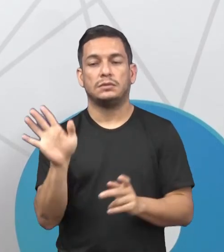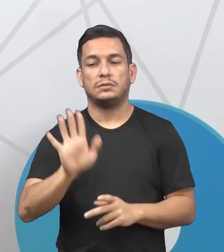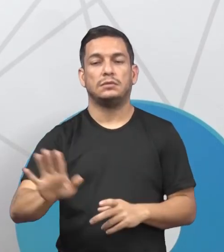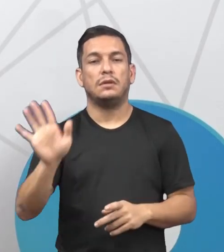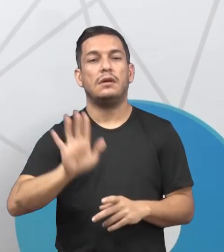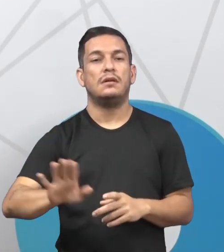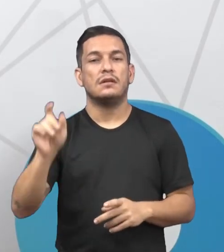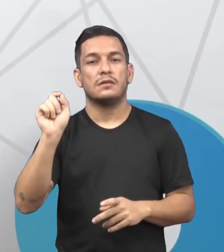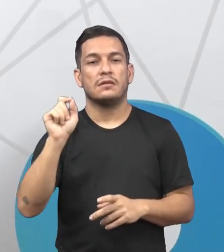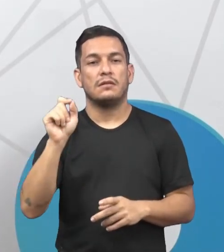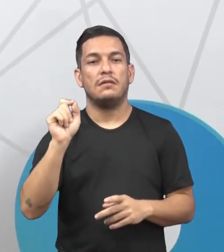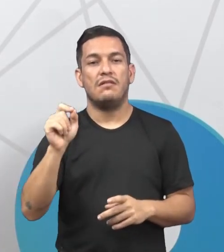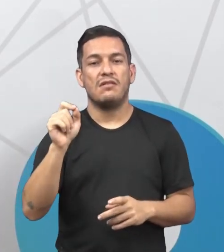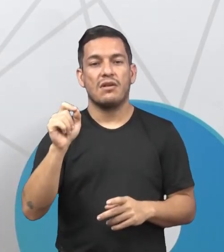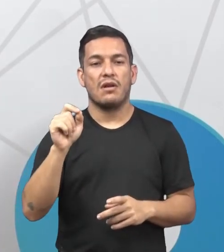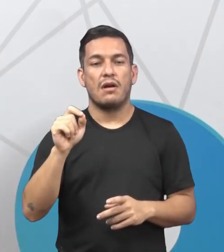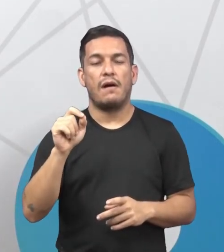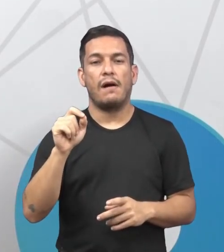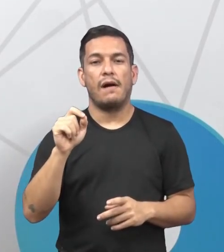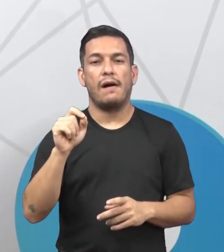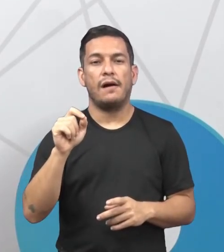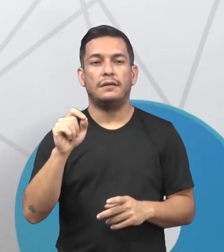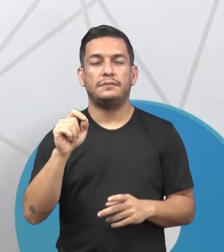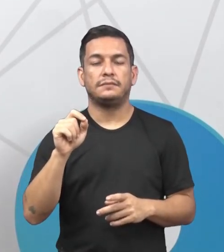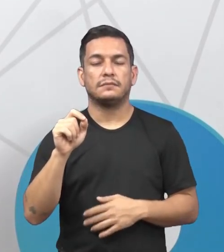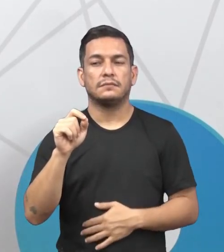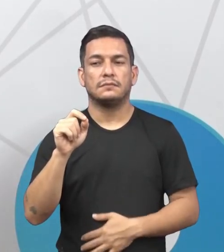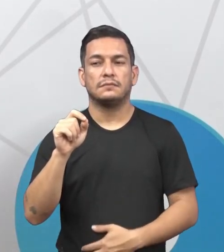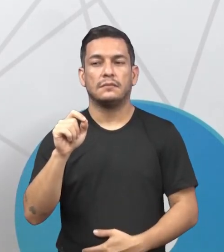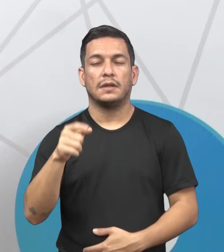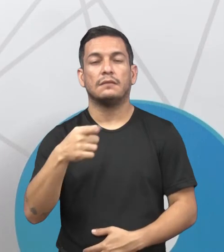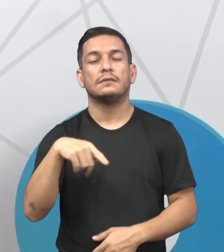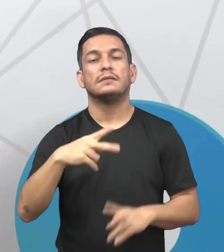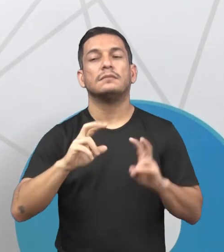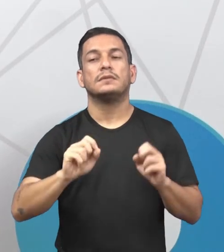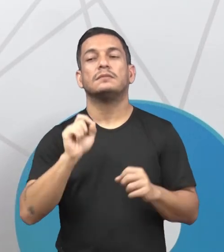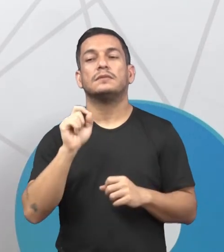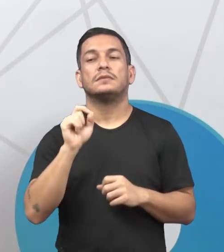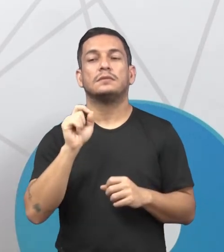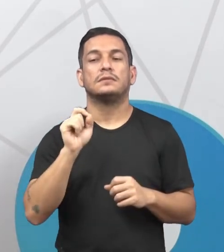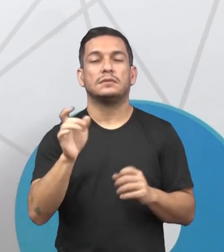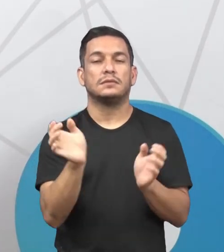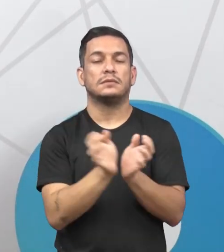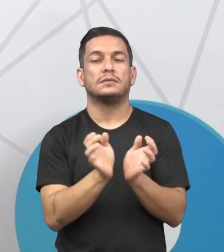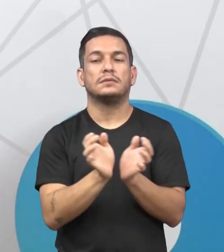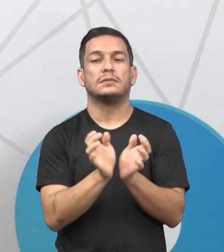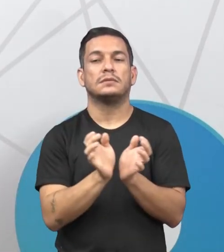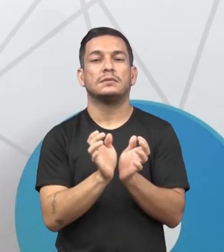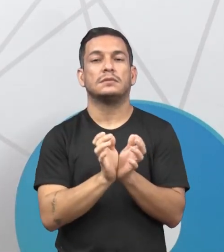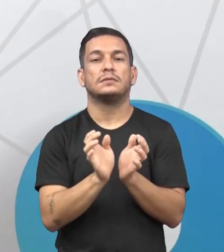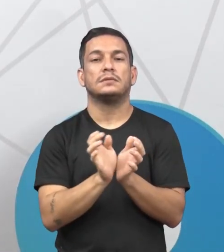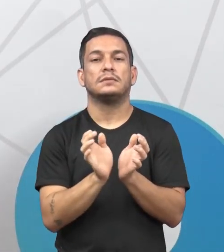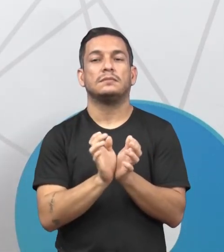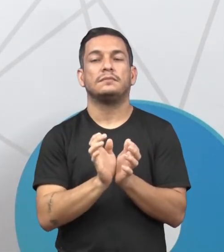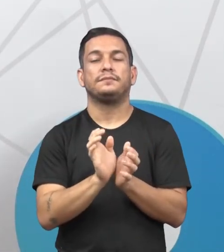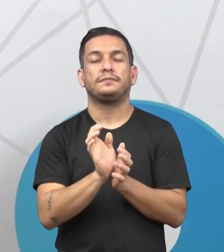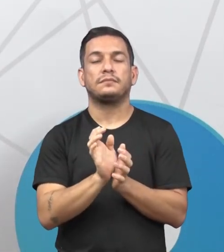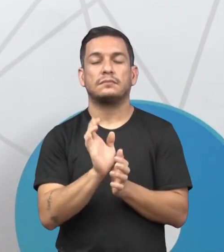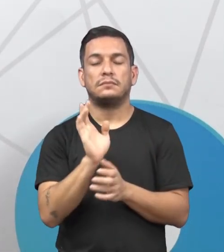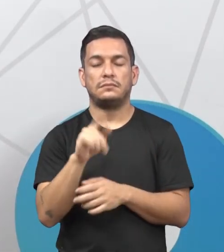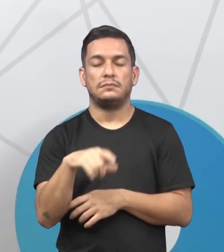condutas muito aproximadas. Então, percebam que são grupos, né, conjuntos